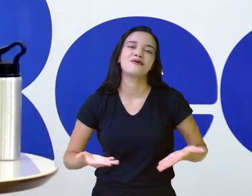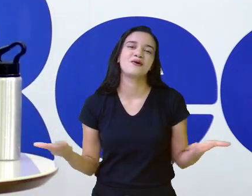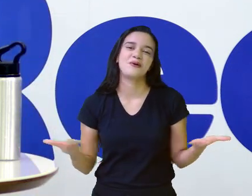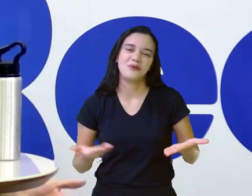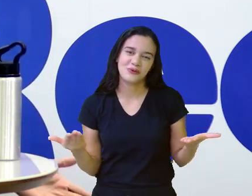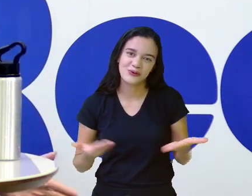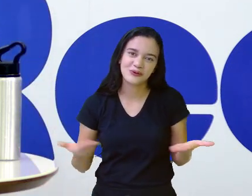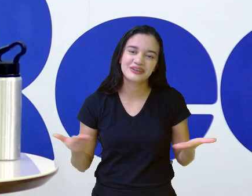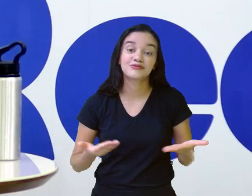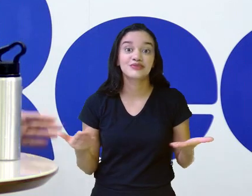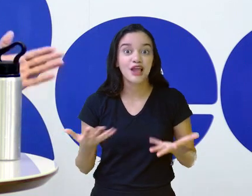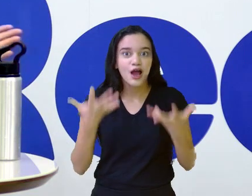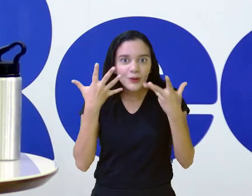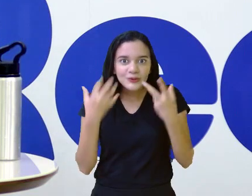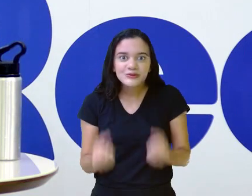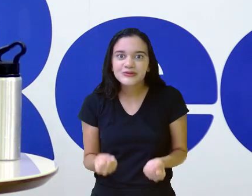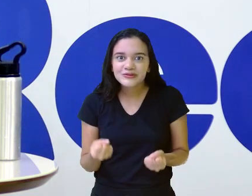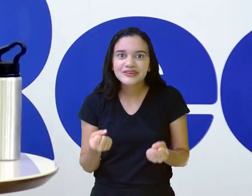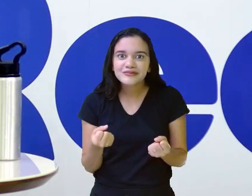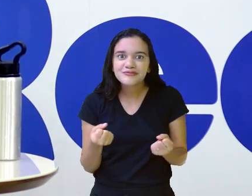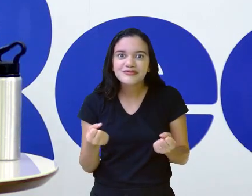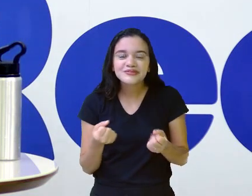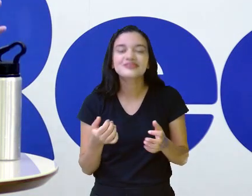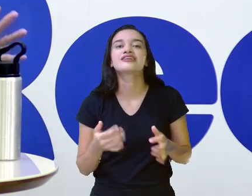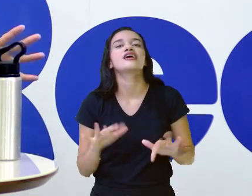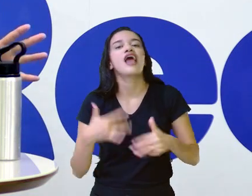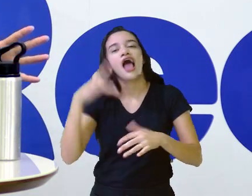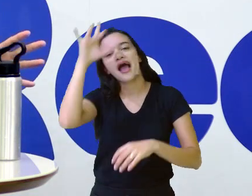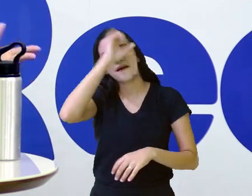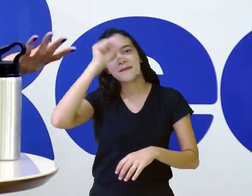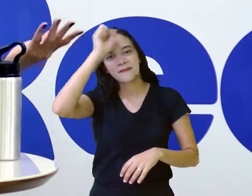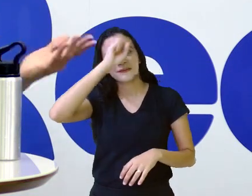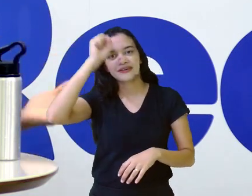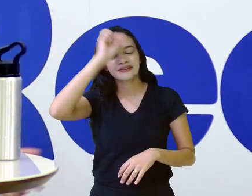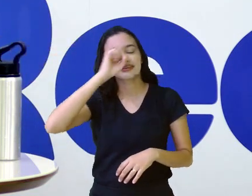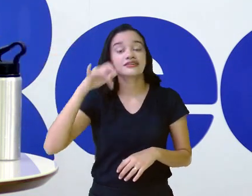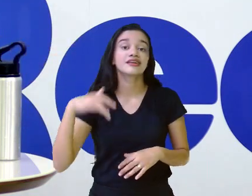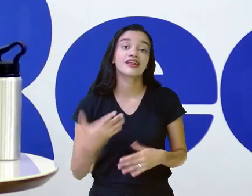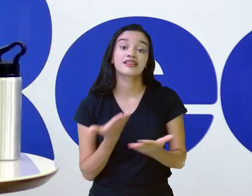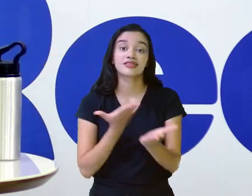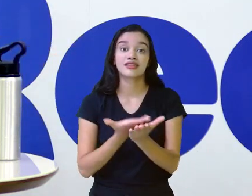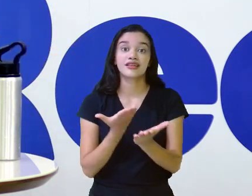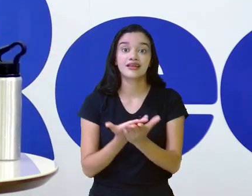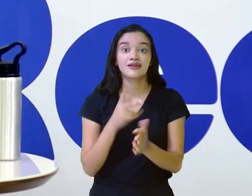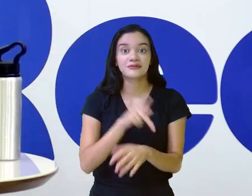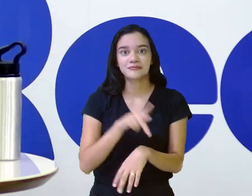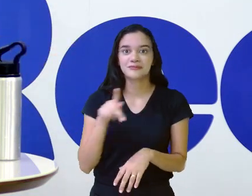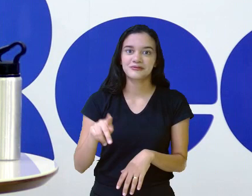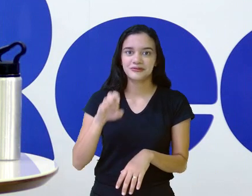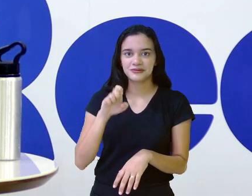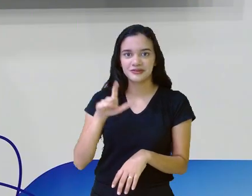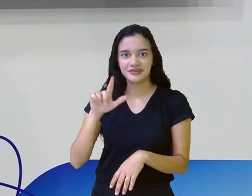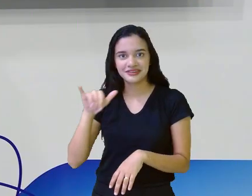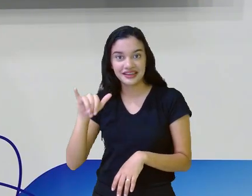sim, vamos embora aparecer e aprender aqui na aula da professora Eli. Isso